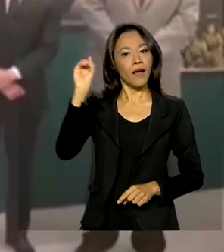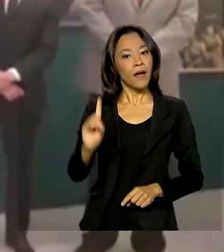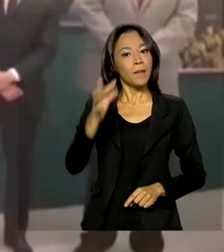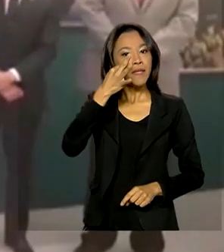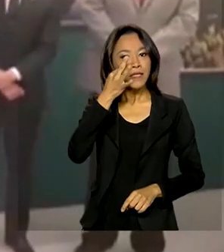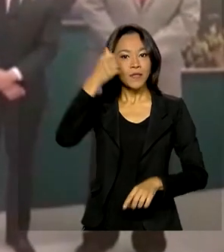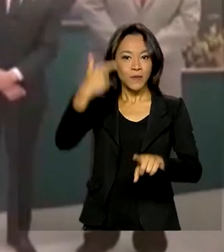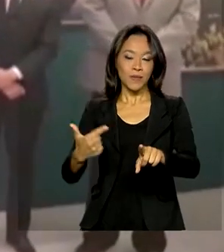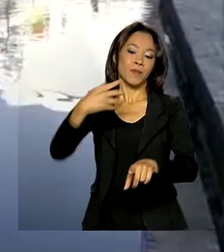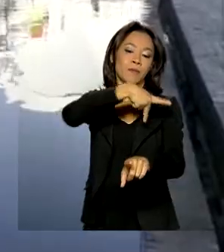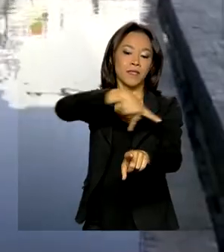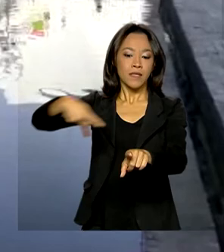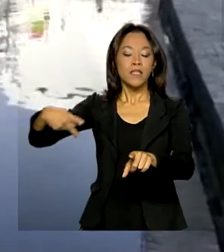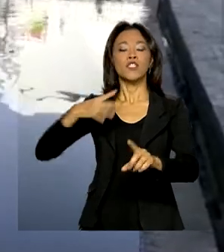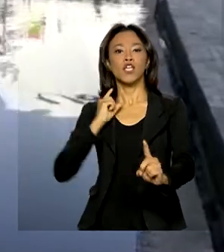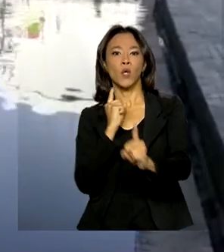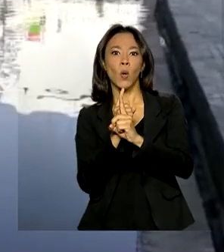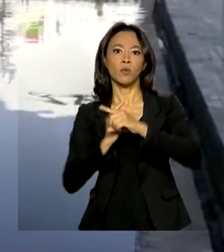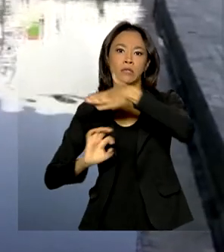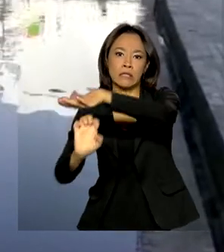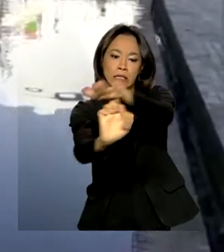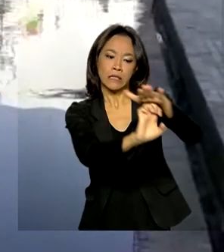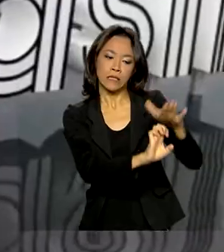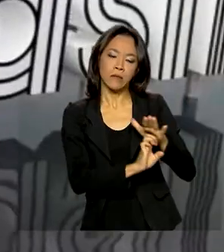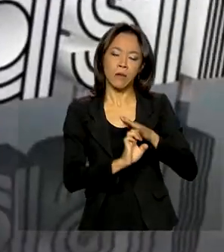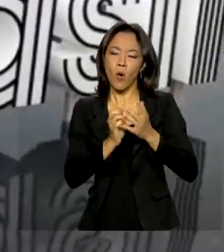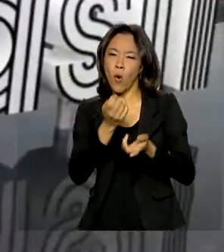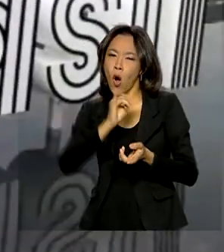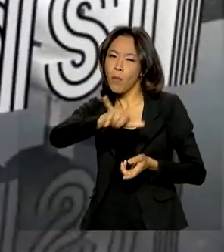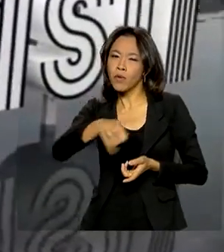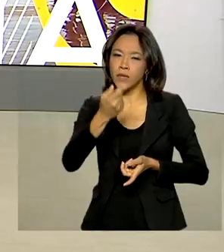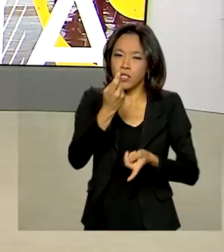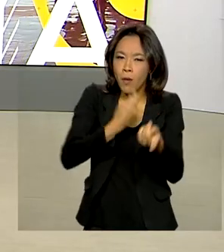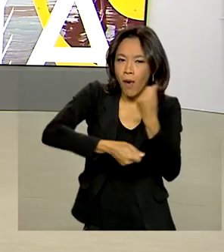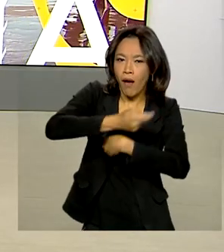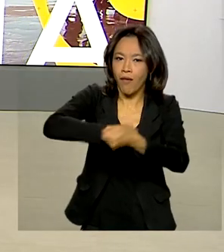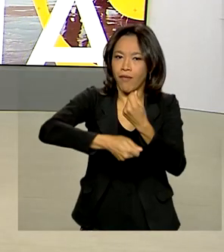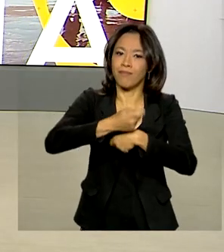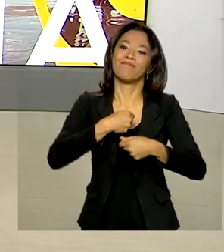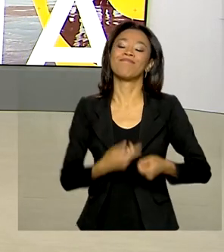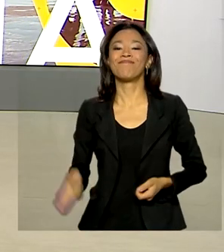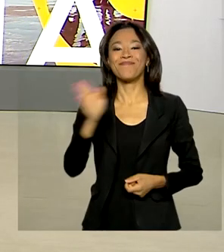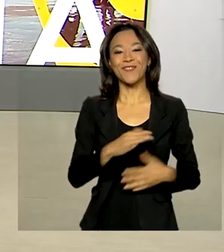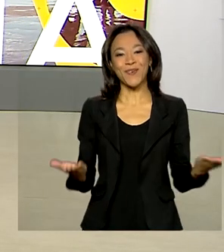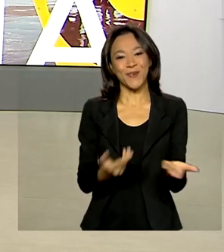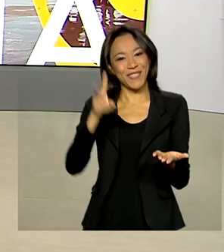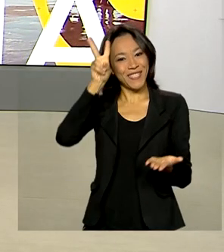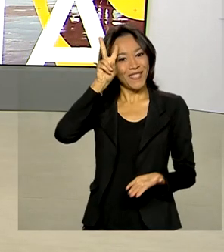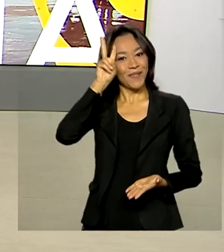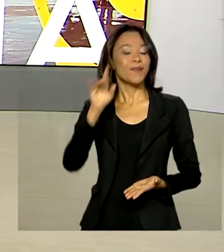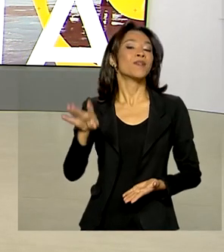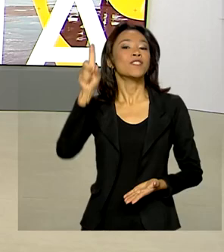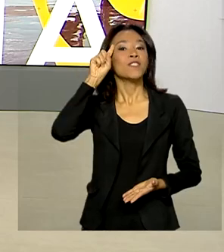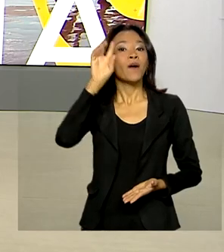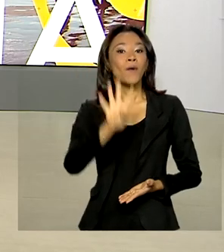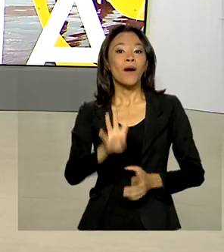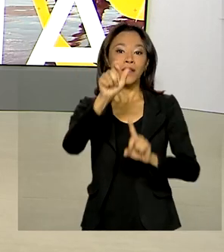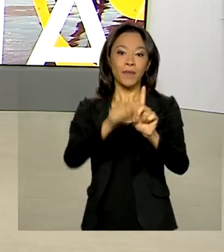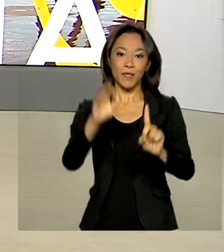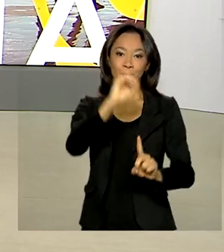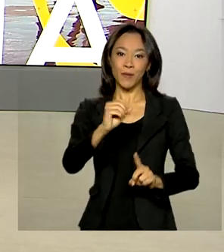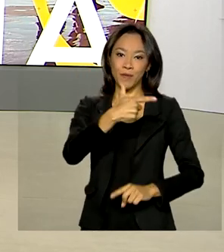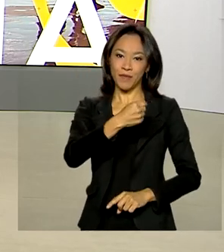encontro de empresários com oportunidades de novos negócios. Segunda-feira, 4 de outubro de